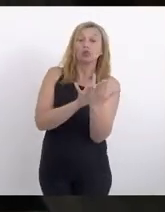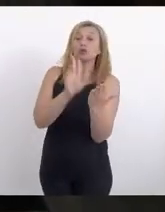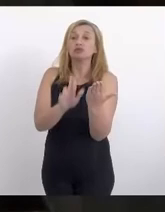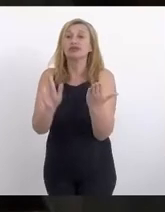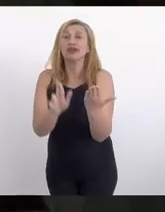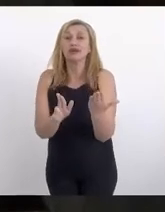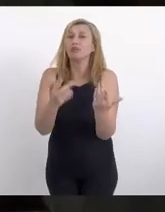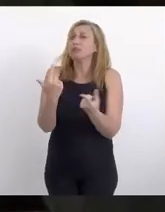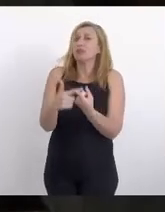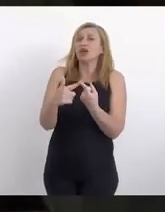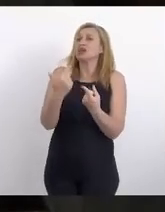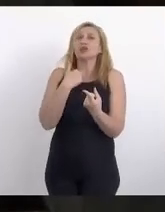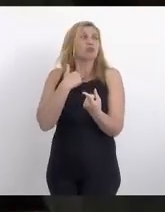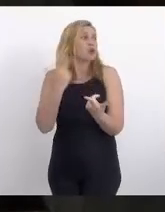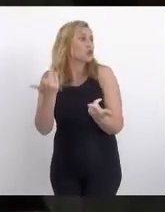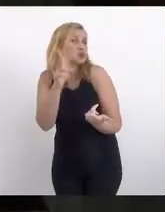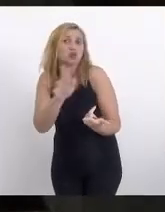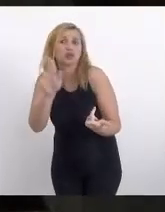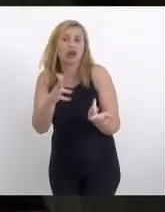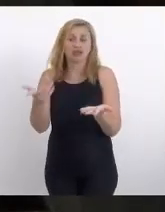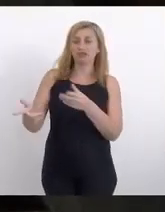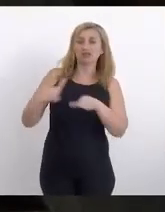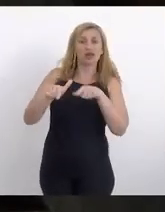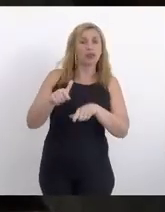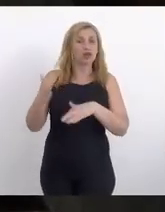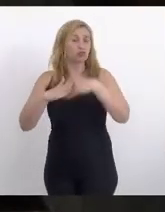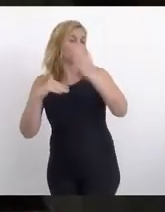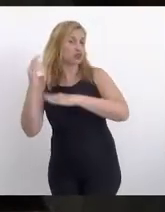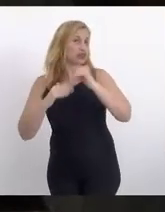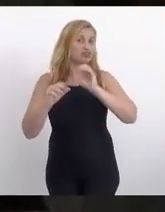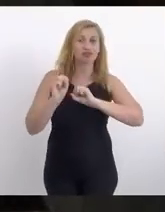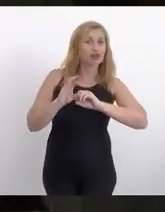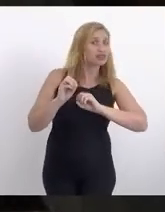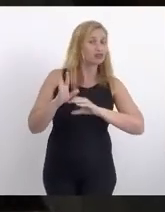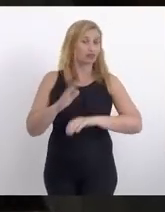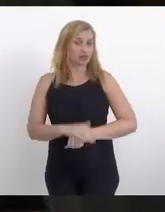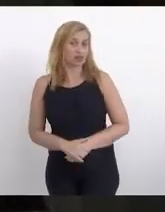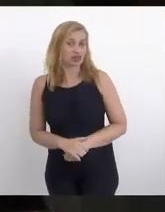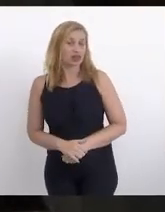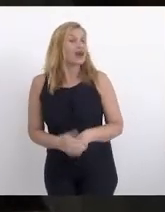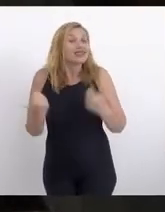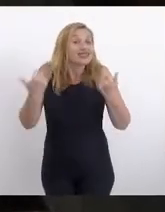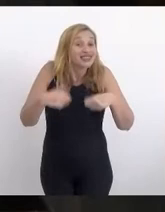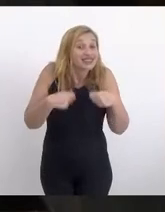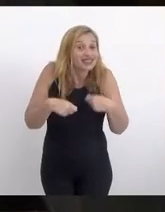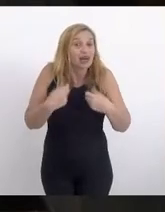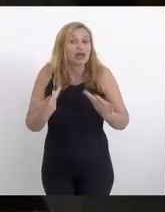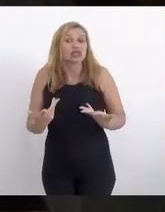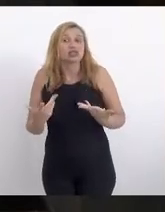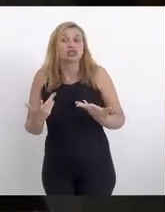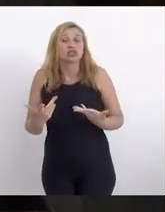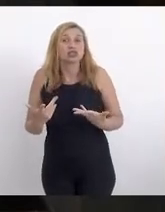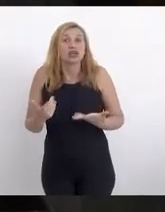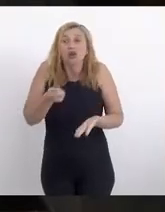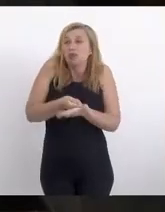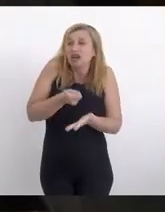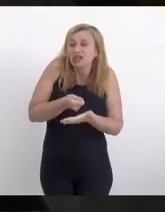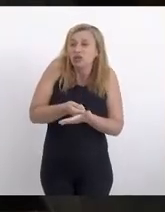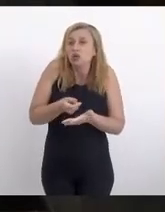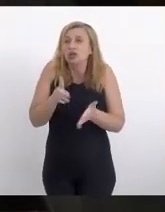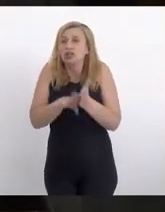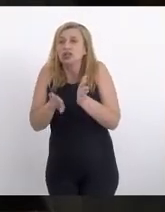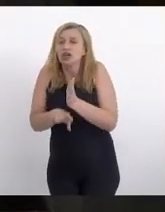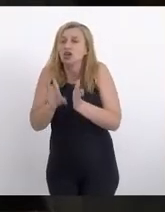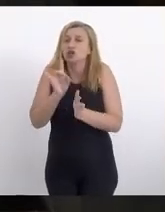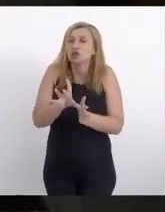porque isso não pode ser reconhecido no trabalho dos profissionais da educação, a necessidade de, a obrigatoriedade de que as despesas